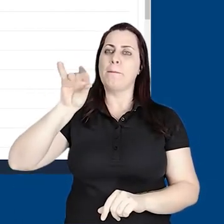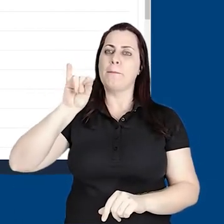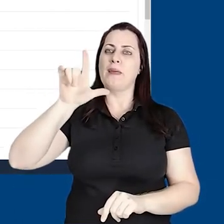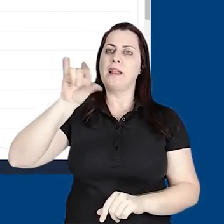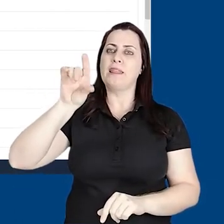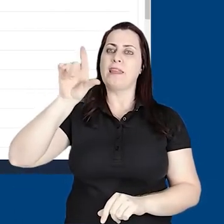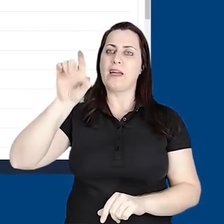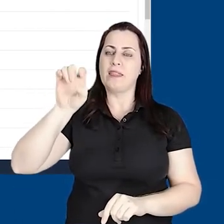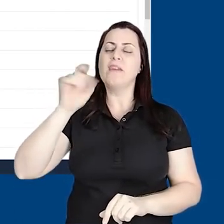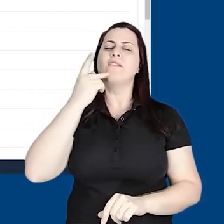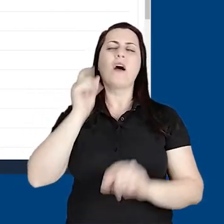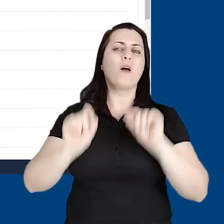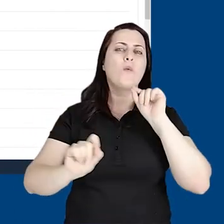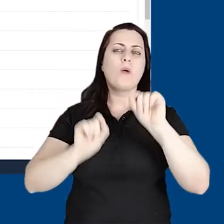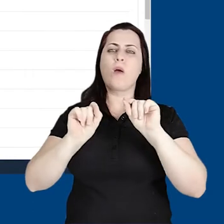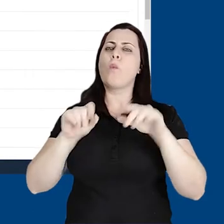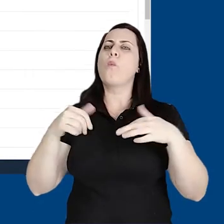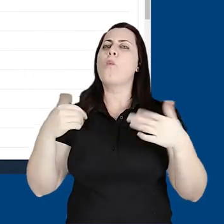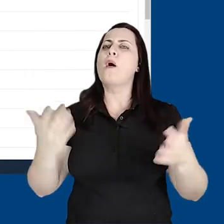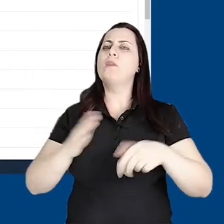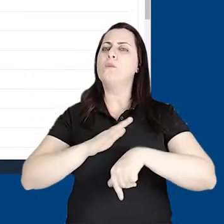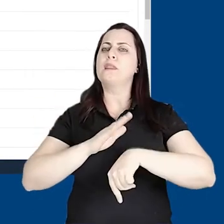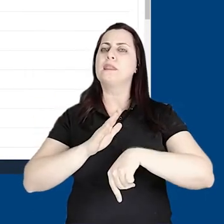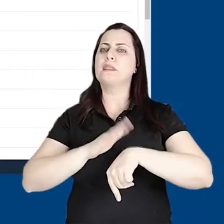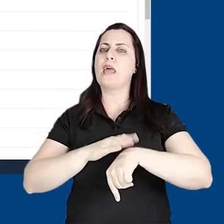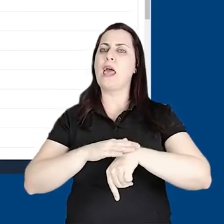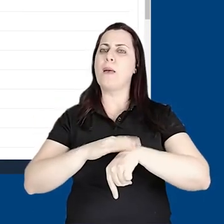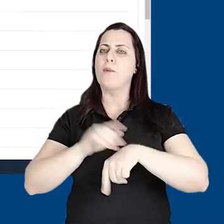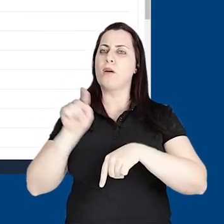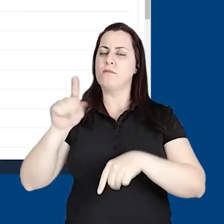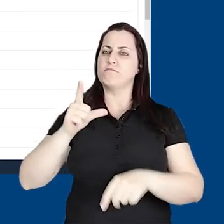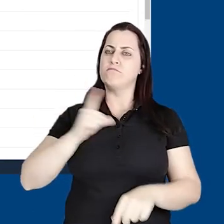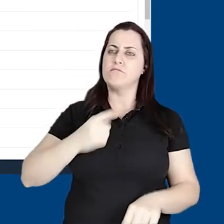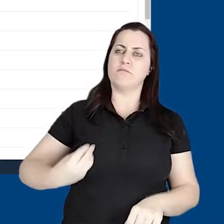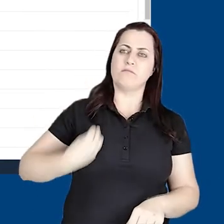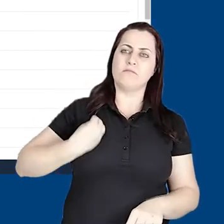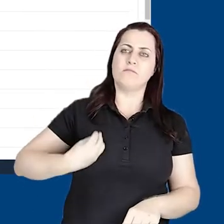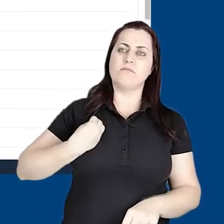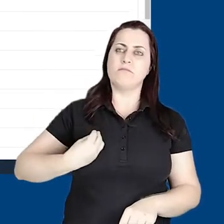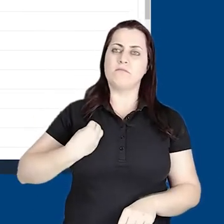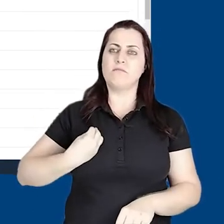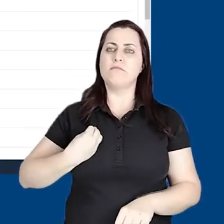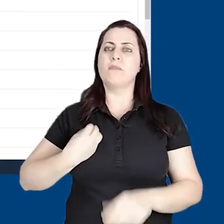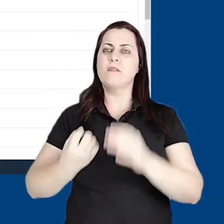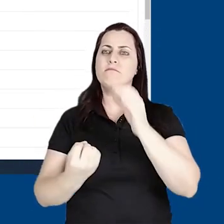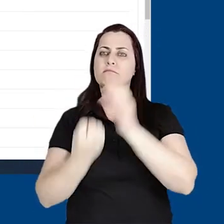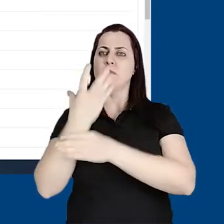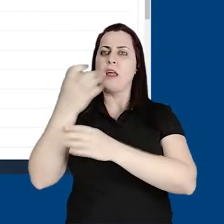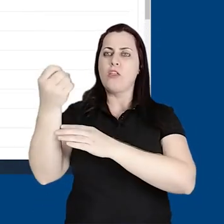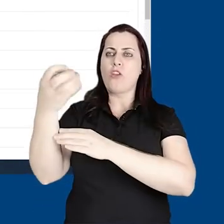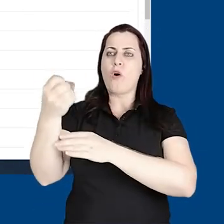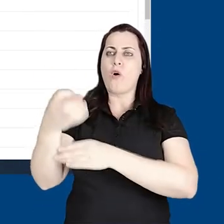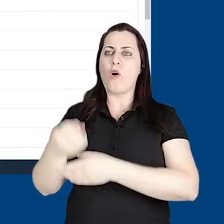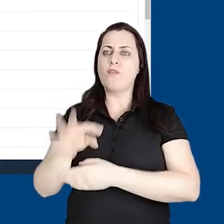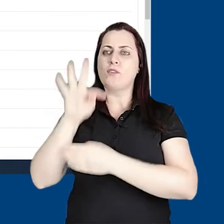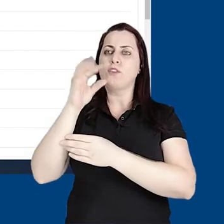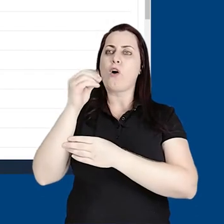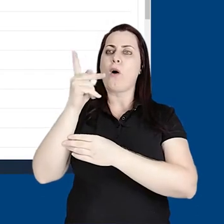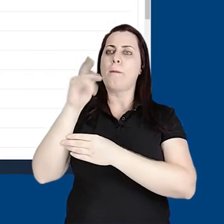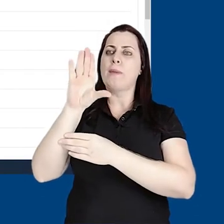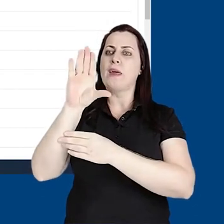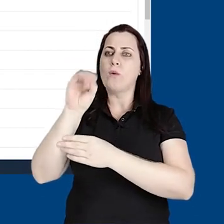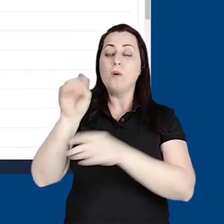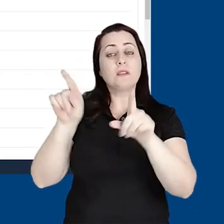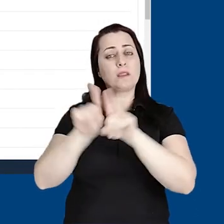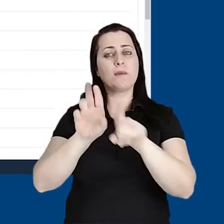vai determinar por quanto tempo o fórum estará disponível para a criação de novos tópicos e para que